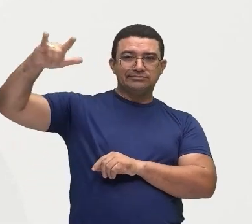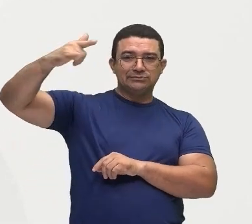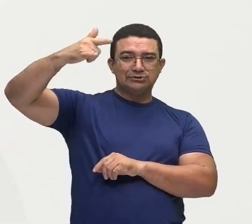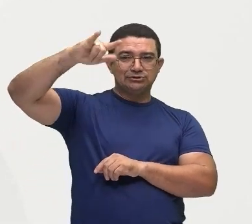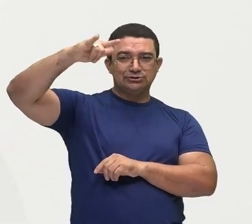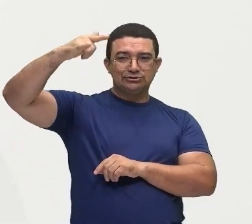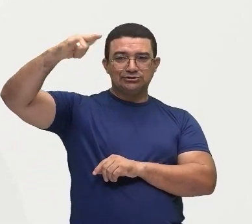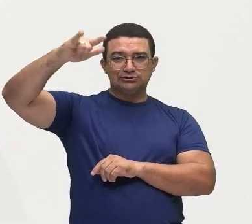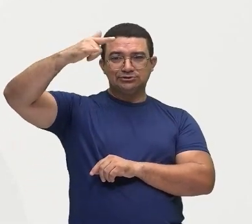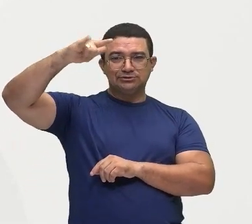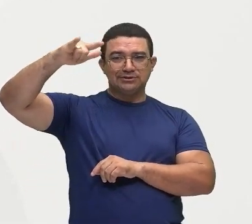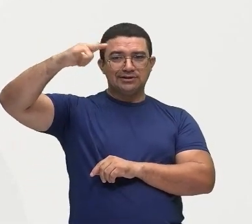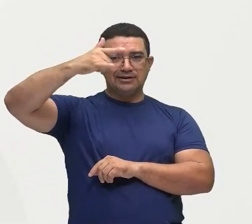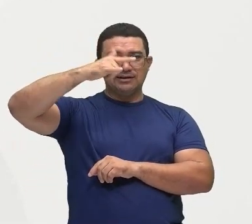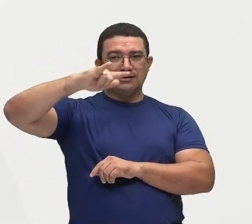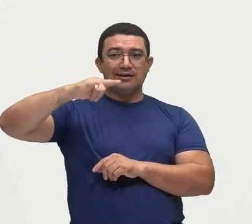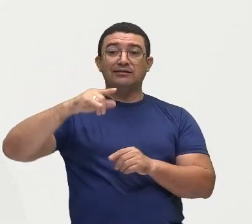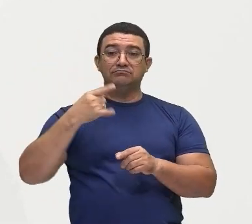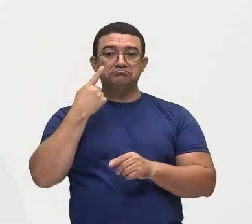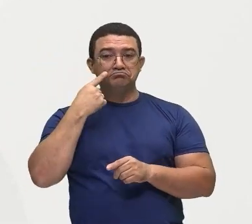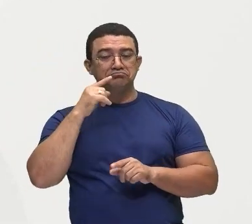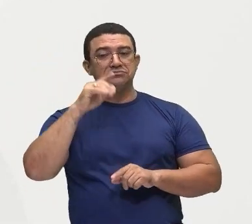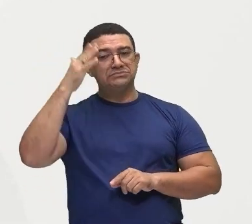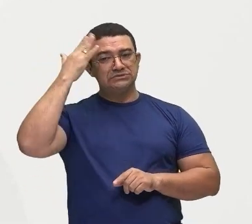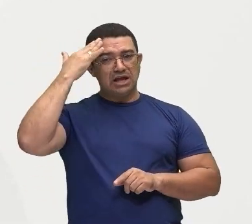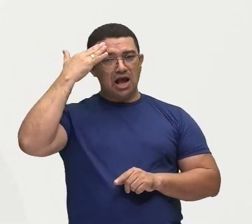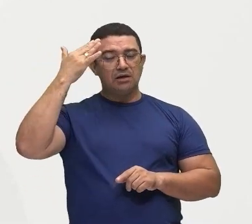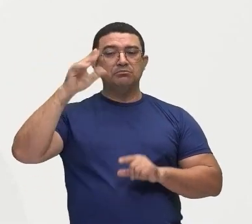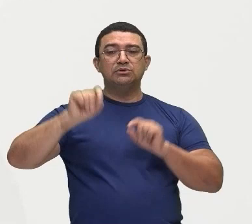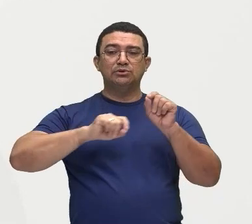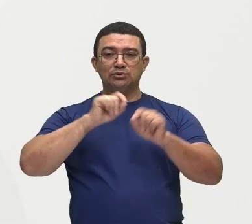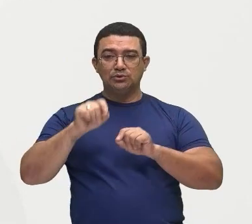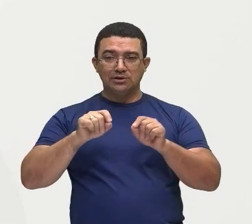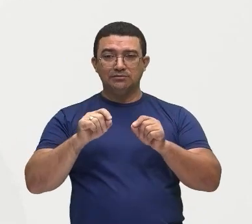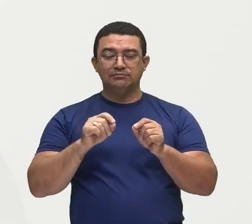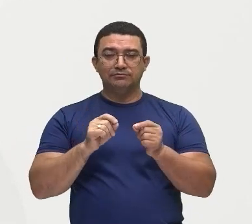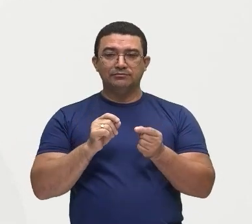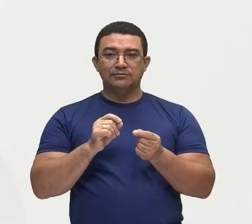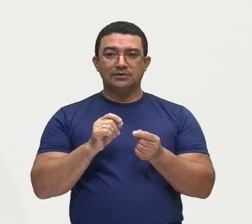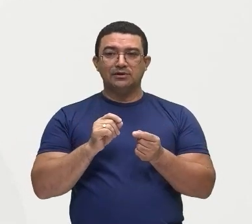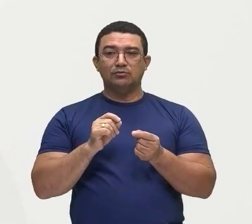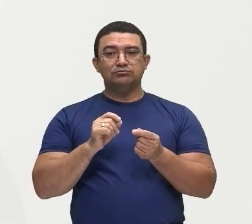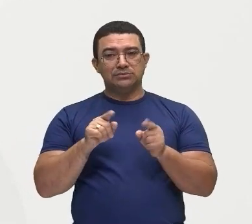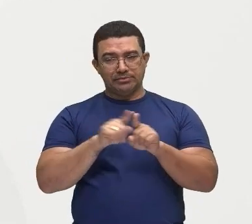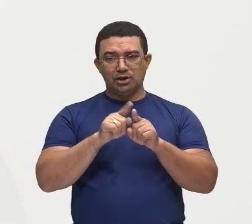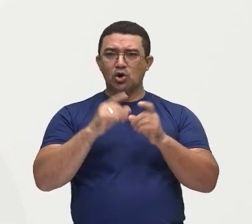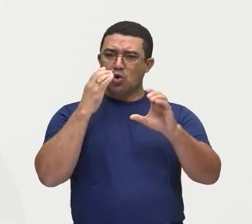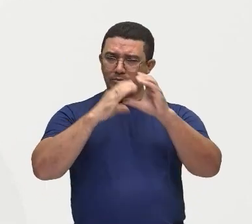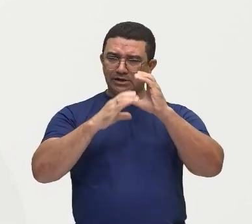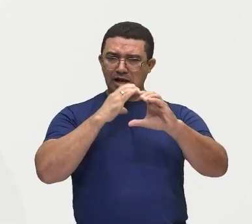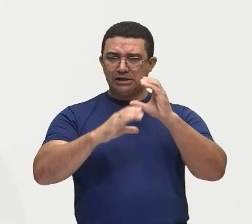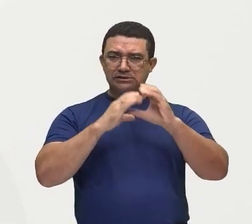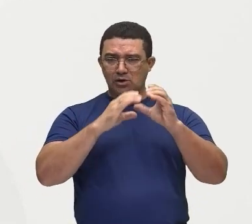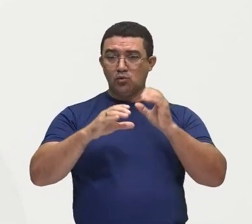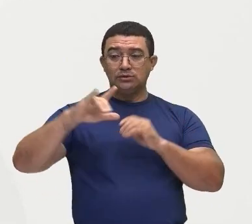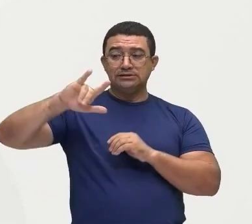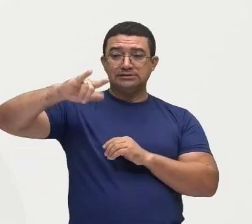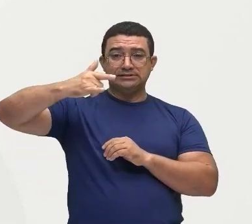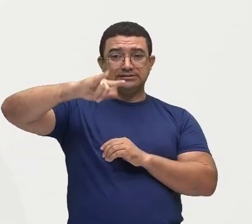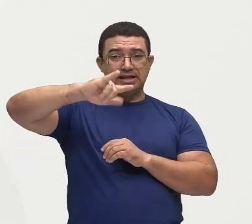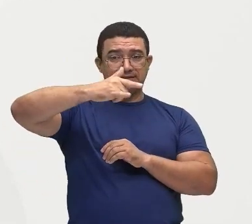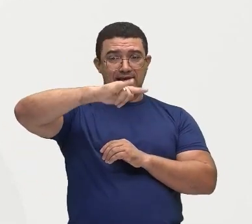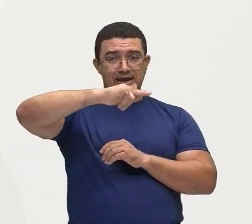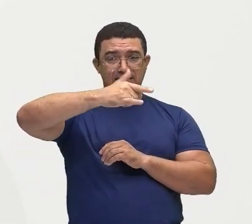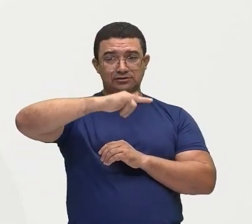da internet, através também da transmissão em satélite, né? Apesar de vocês estarem aí do outro lado me